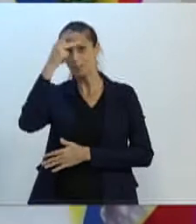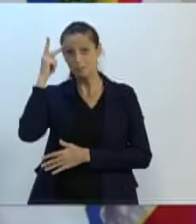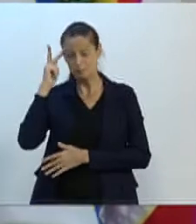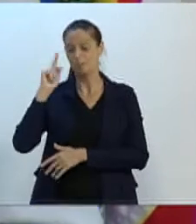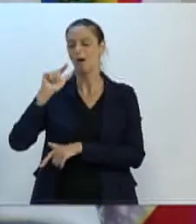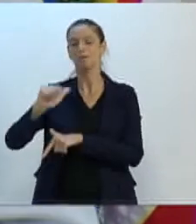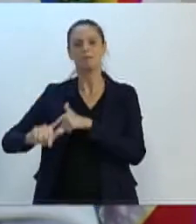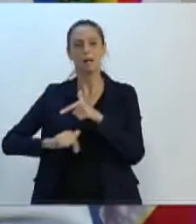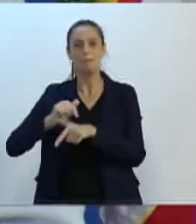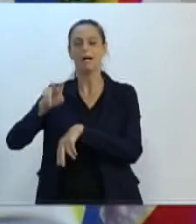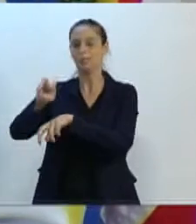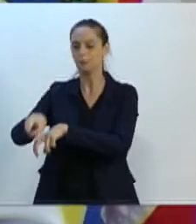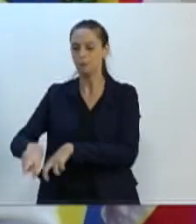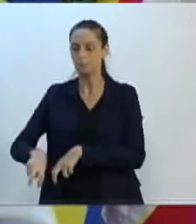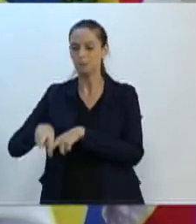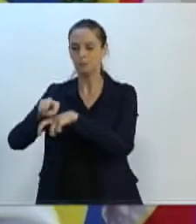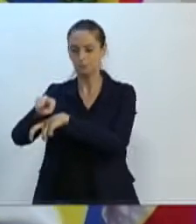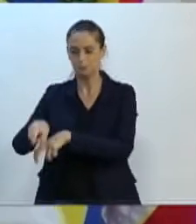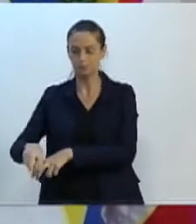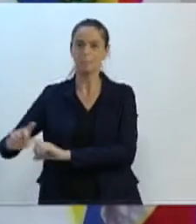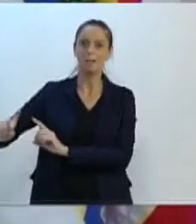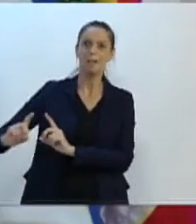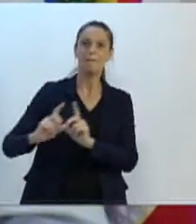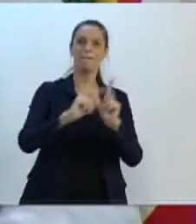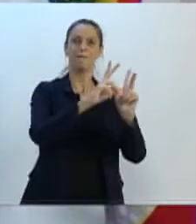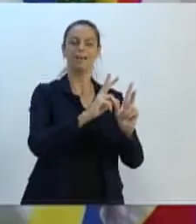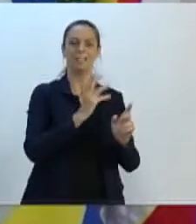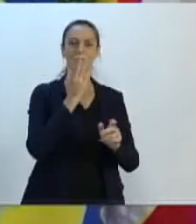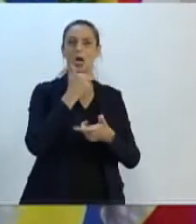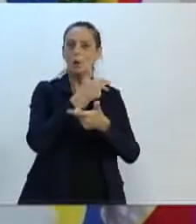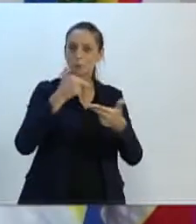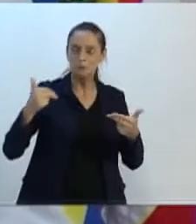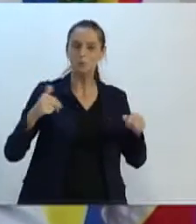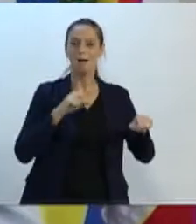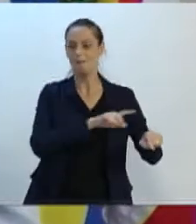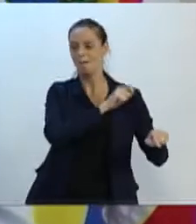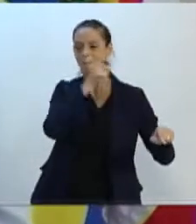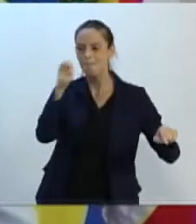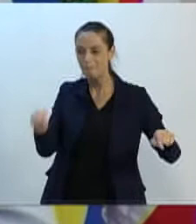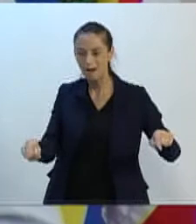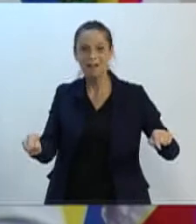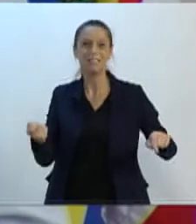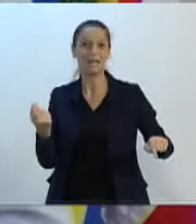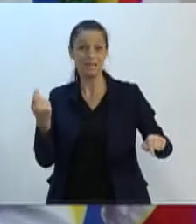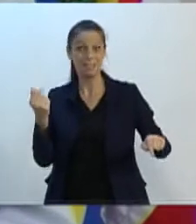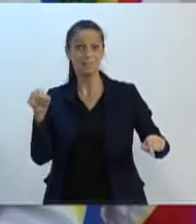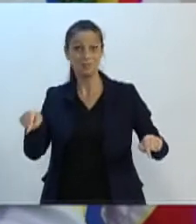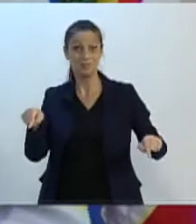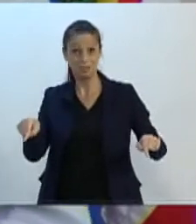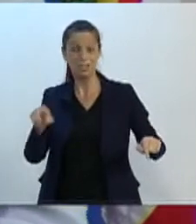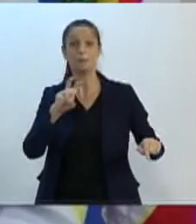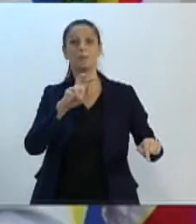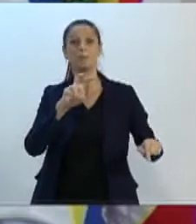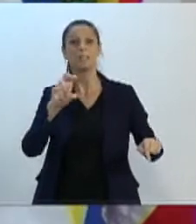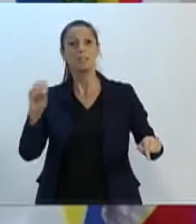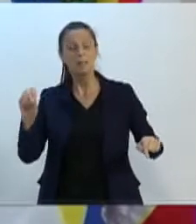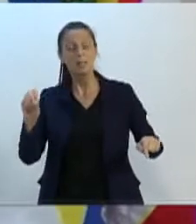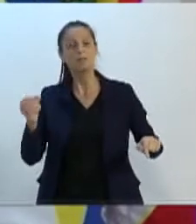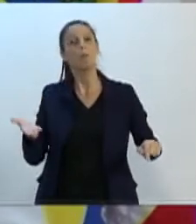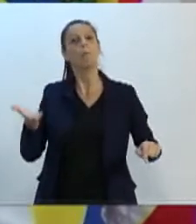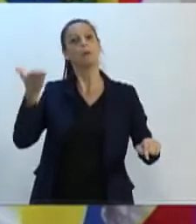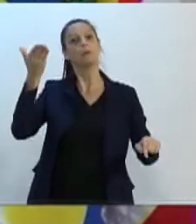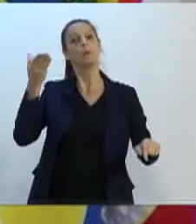colono, recebe por aquilo que realmente merece e esse valor, para os senhores terem uma ideia, de 500 para passou para